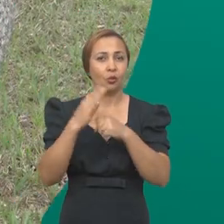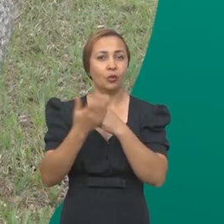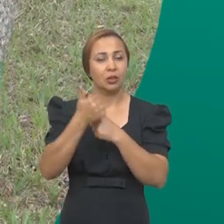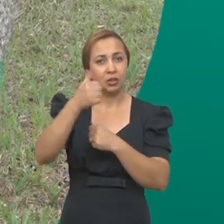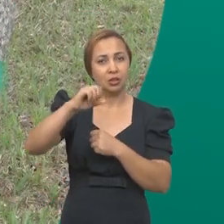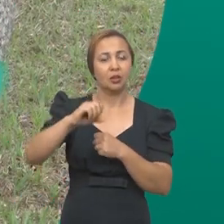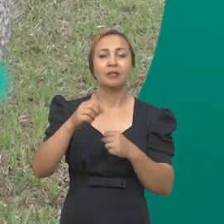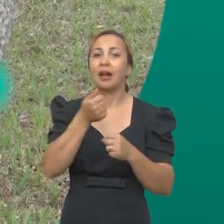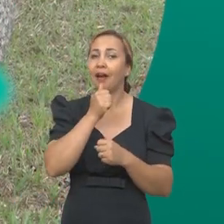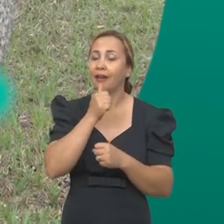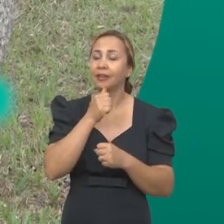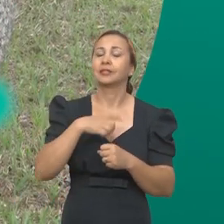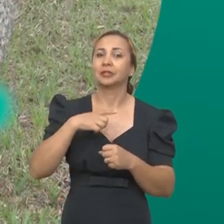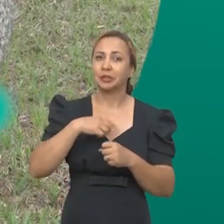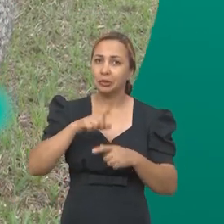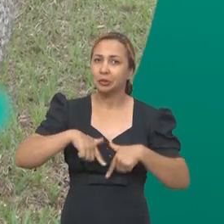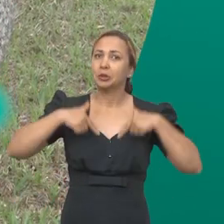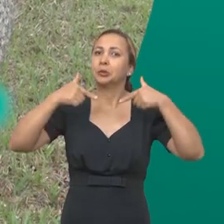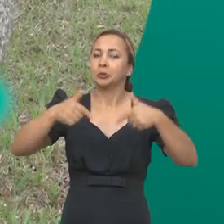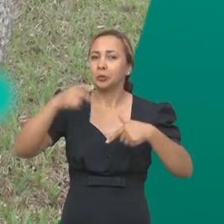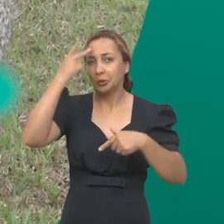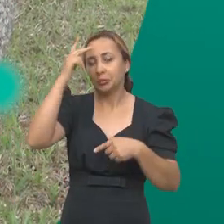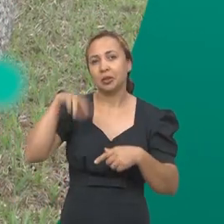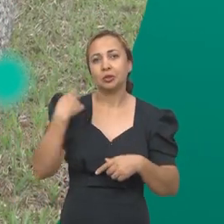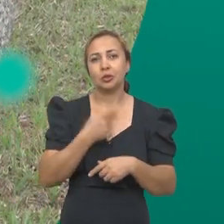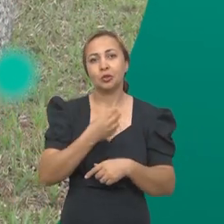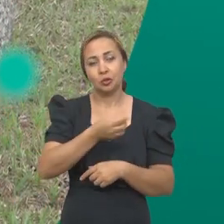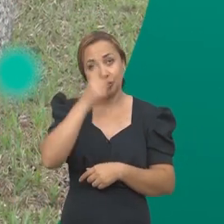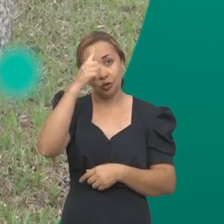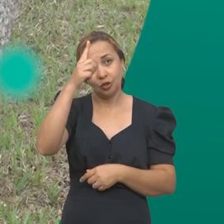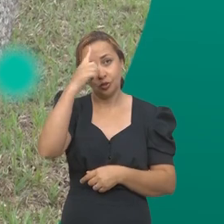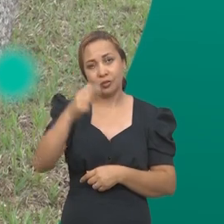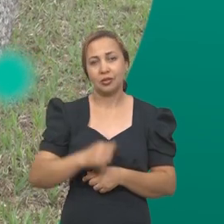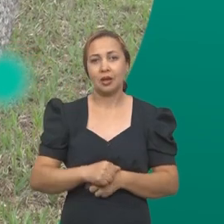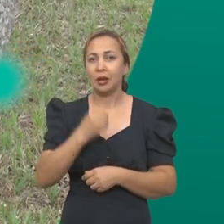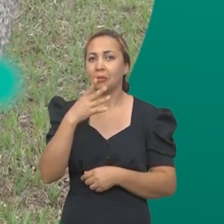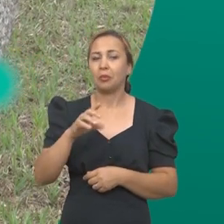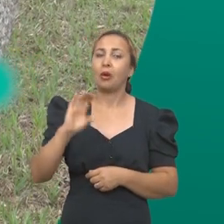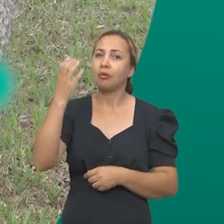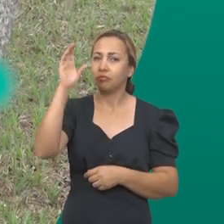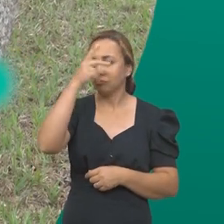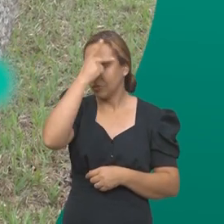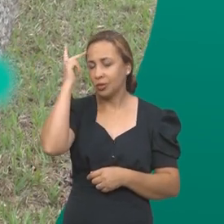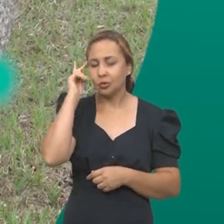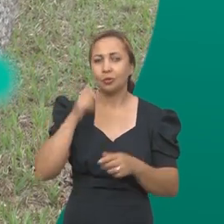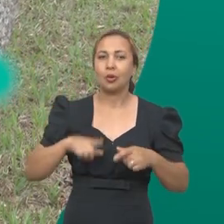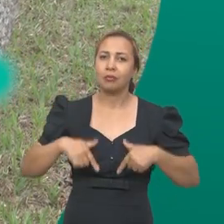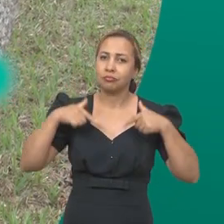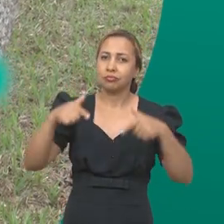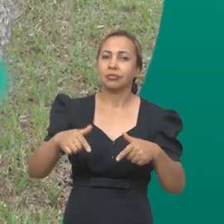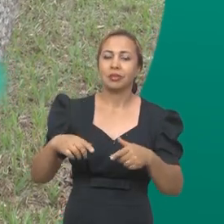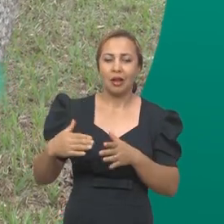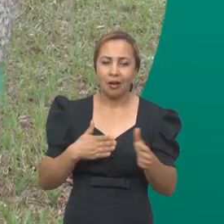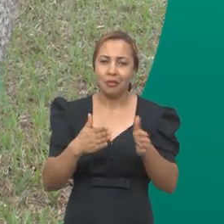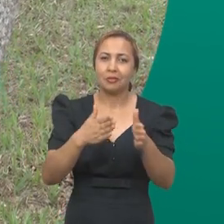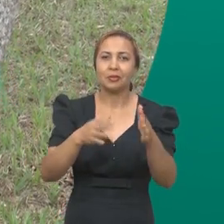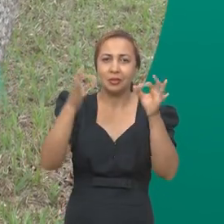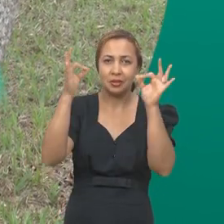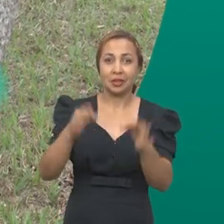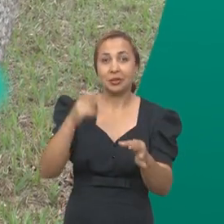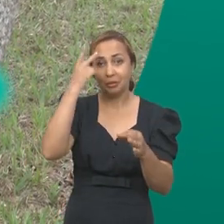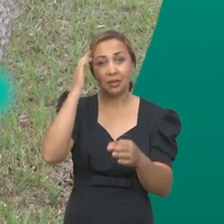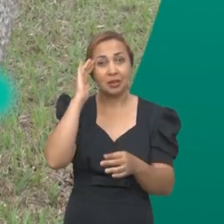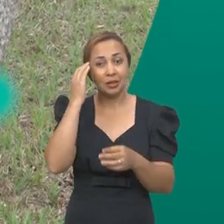A Covid-19 ainda é um desafio para os nossos tempos, e graças aos esforços dos nossos cientistas, a gente está no caminho